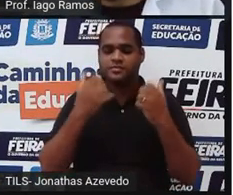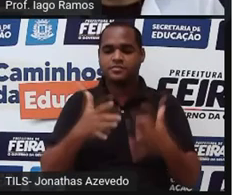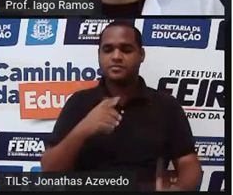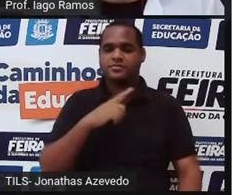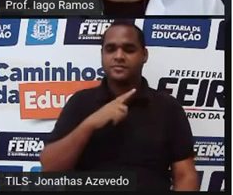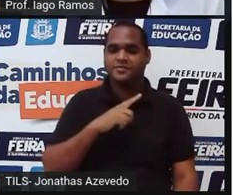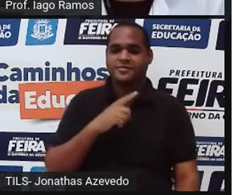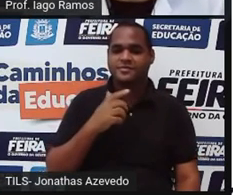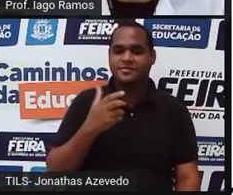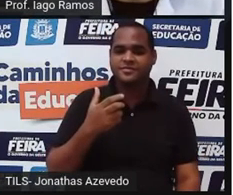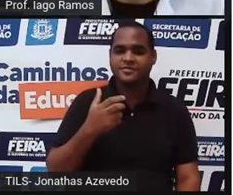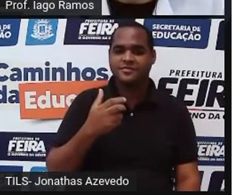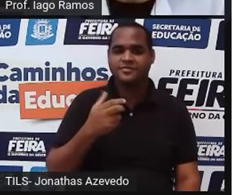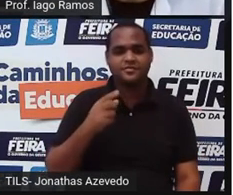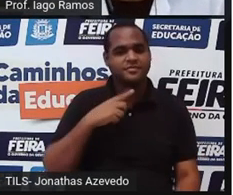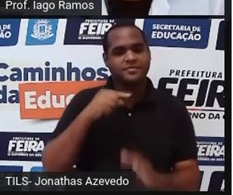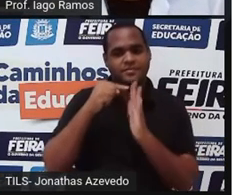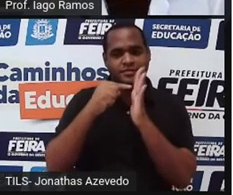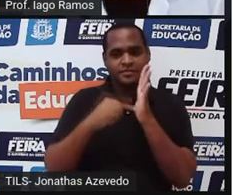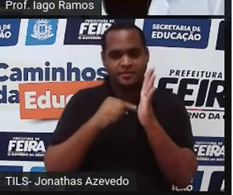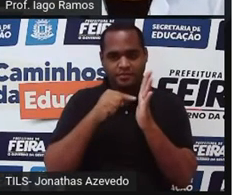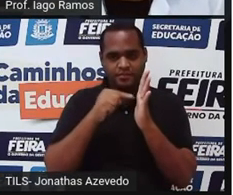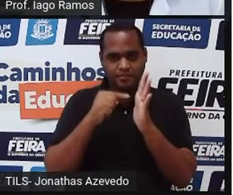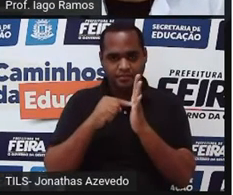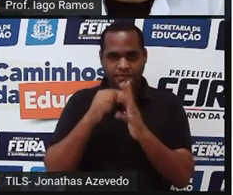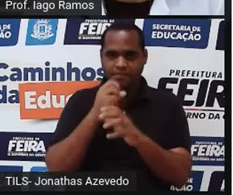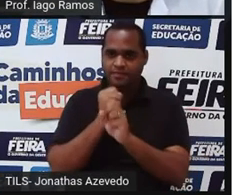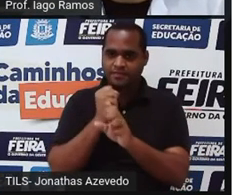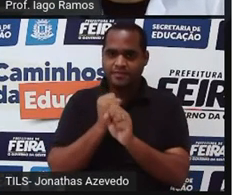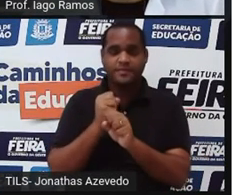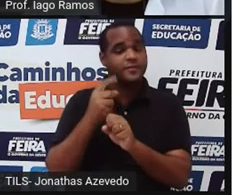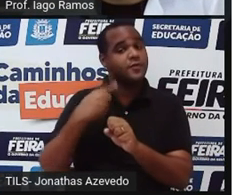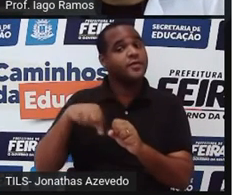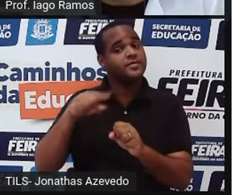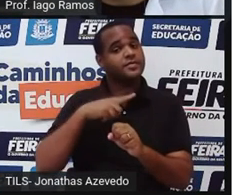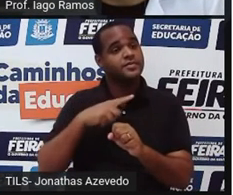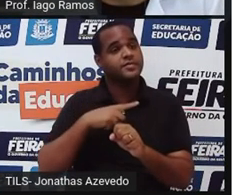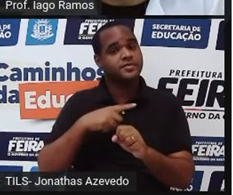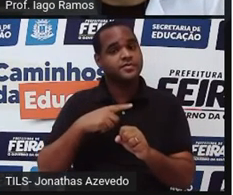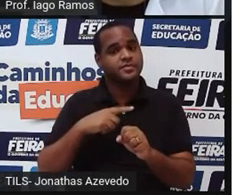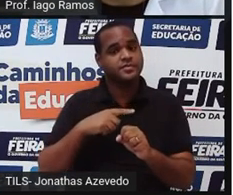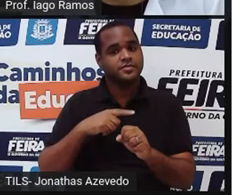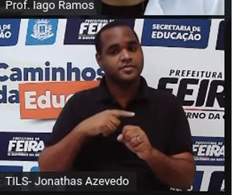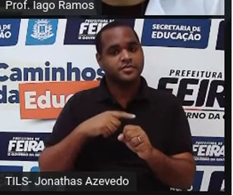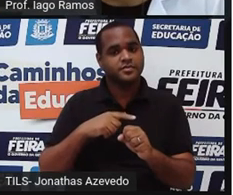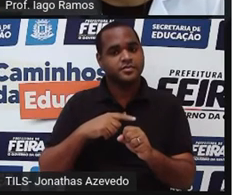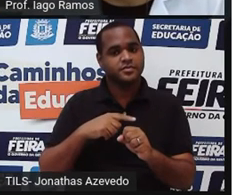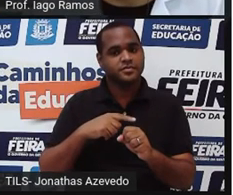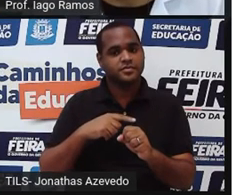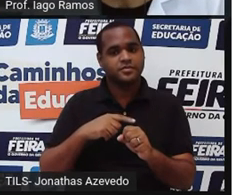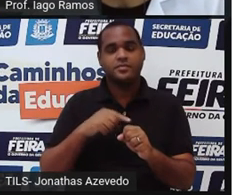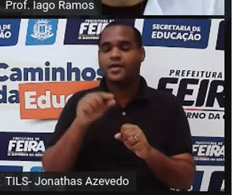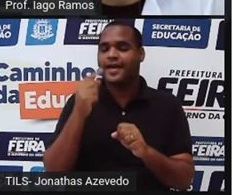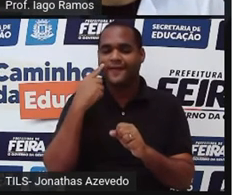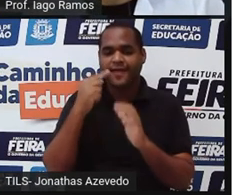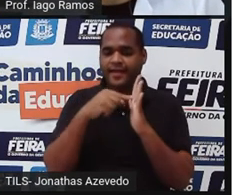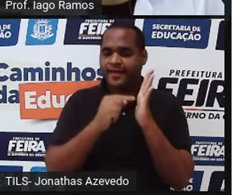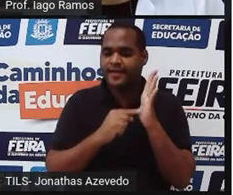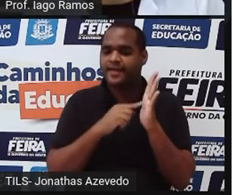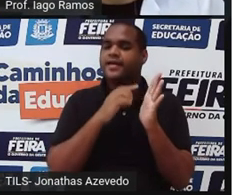só. Na calculadora ali a gente vai procurar uma tecla da raiz quadrada digita